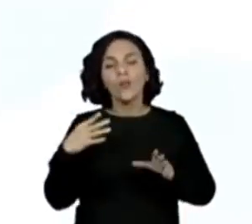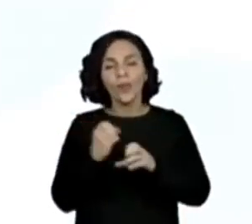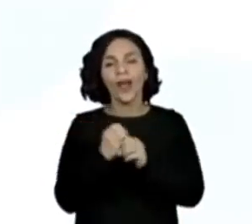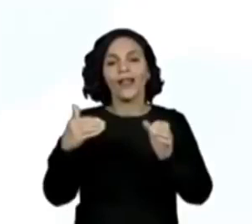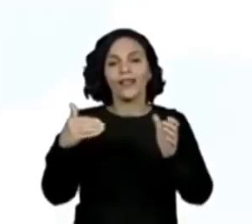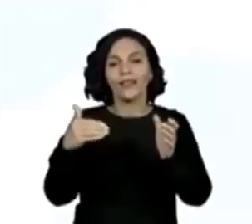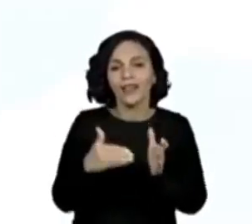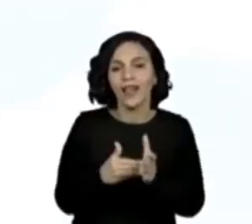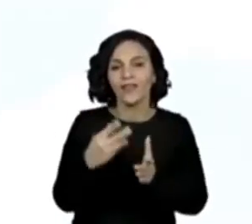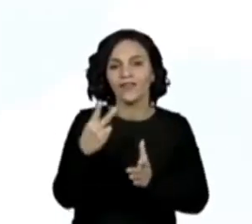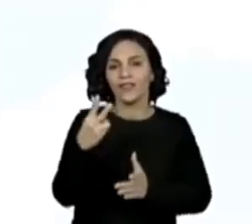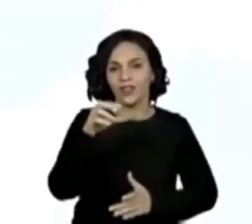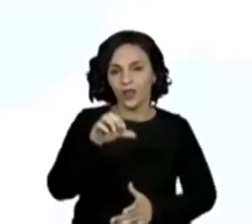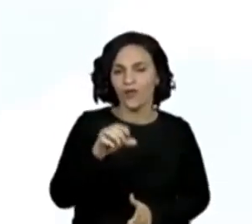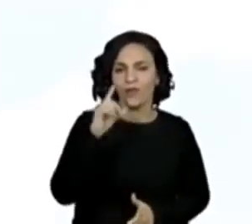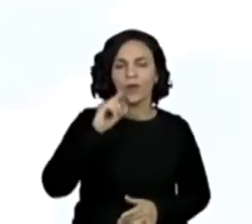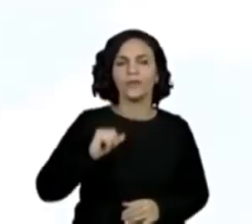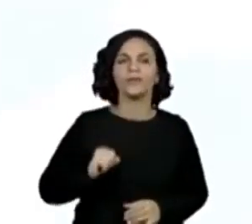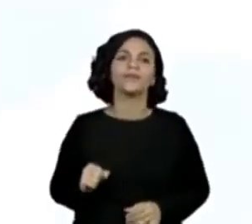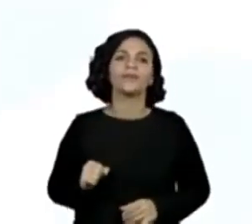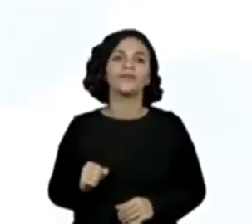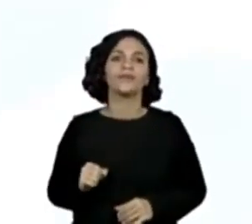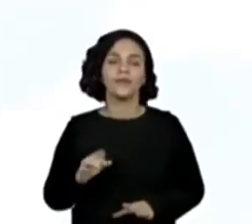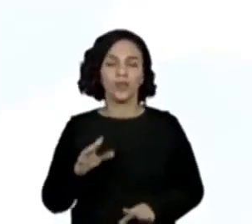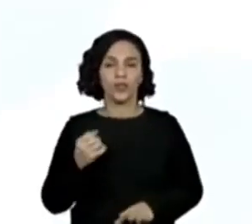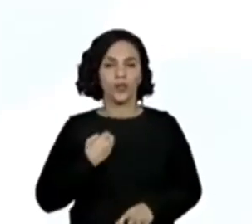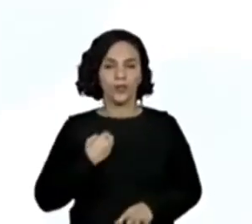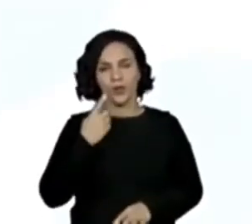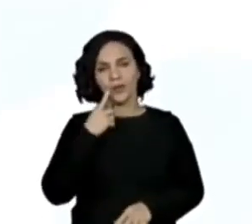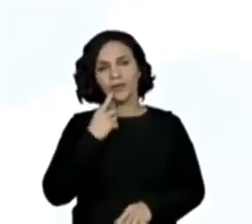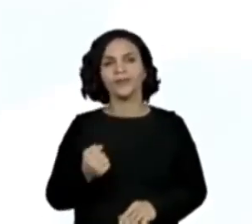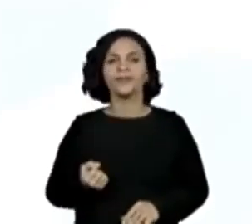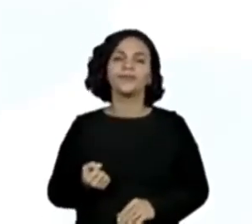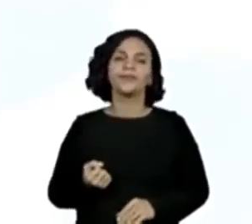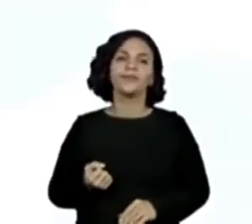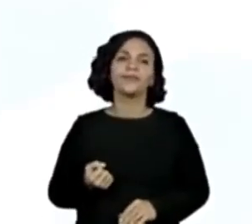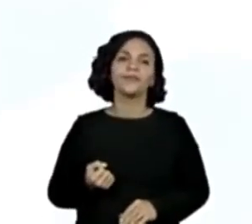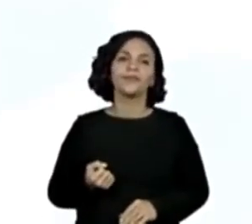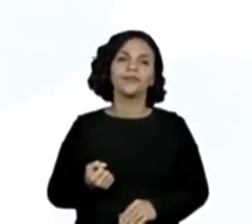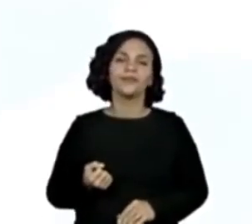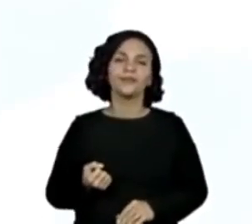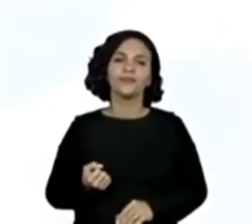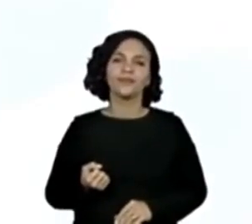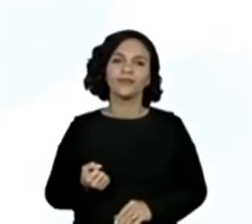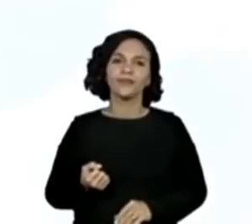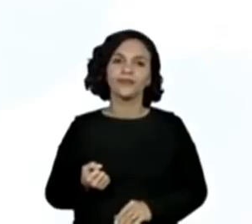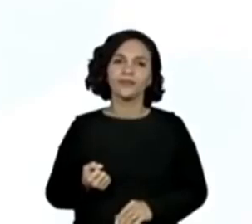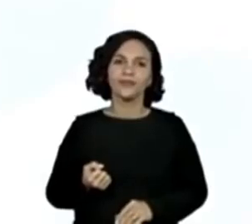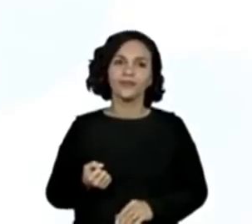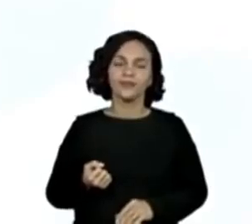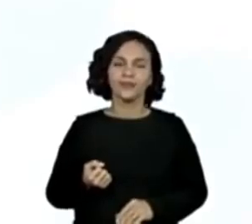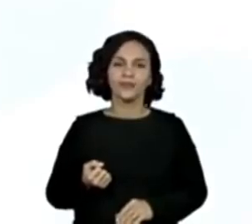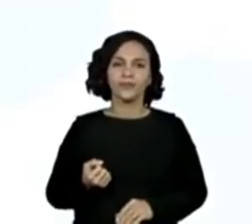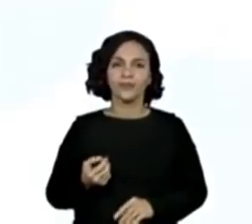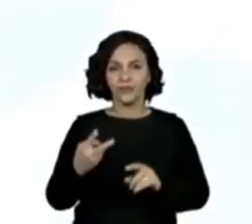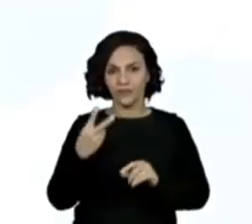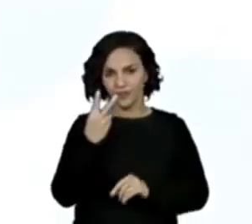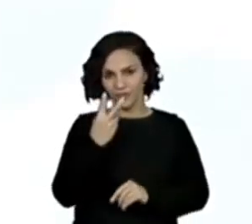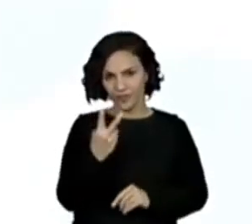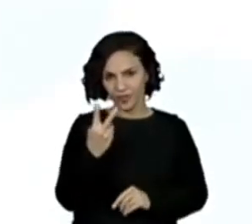chegar no vinte e nove, tá? Vou escrevendo os números aqui. Deixa eu ver se vai caber. Vinte e dois,